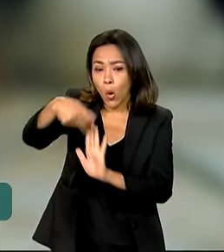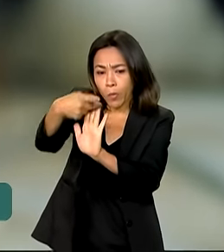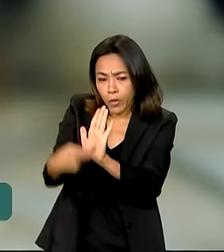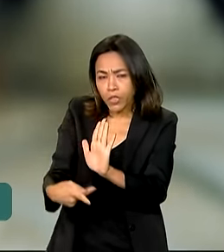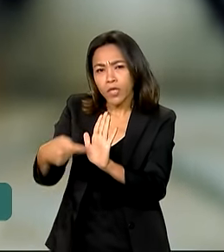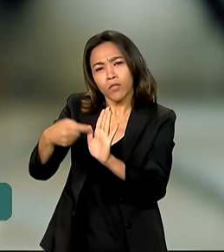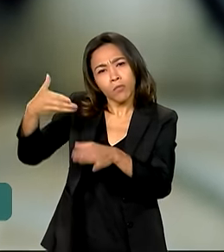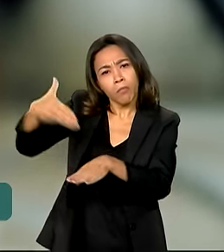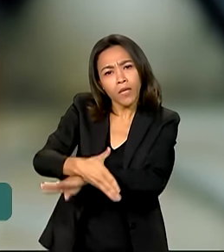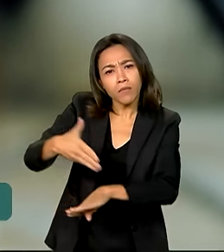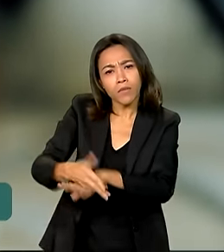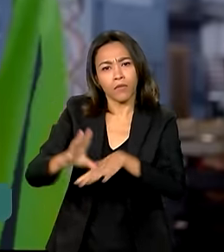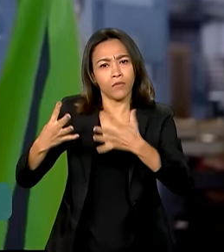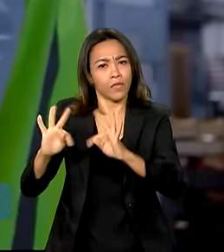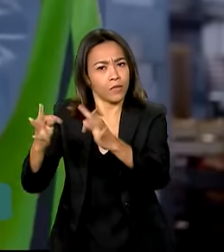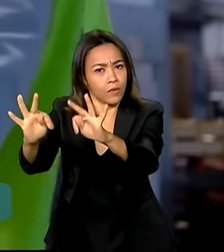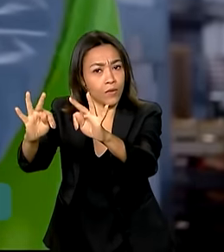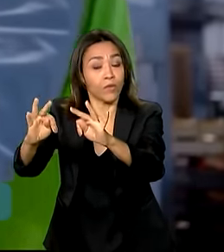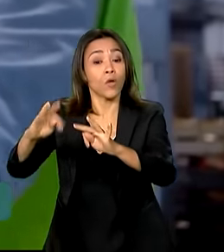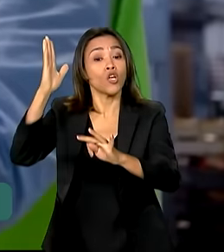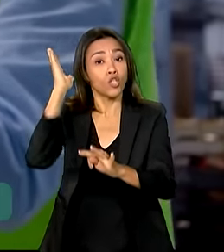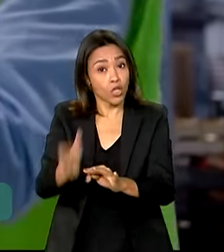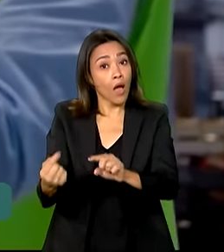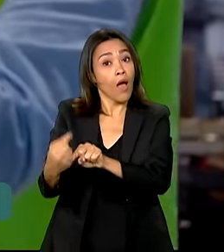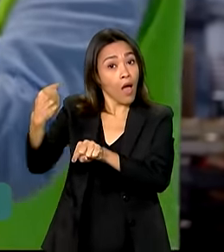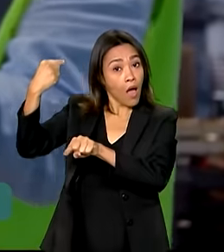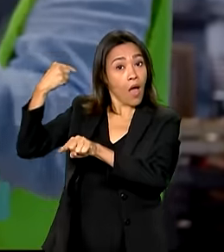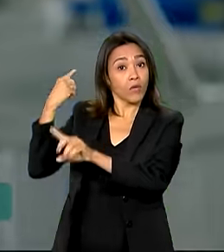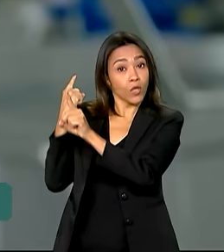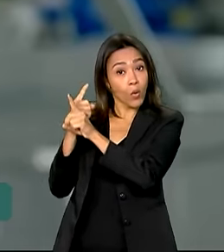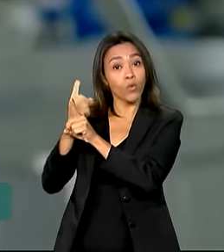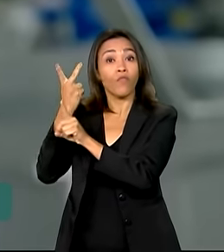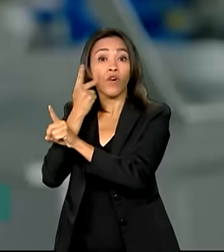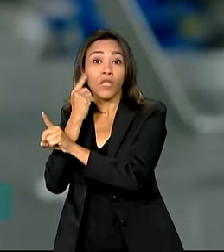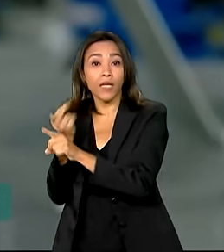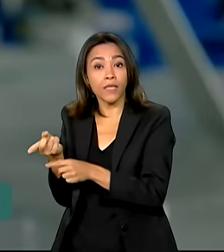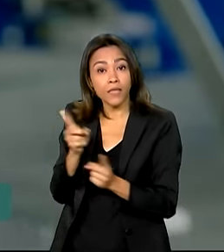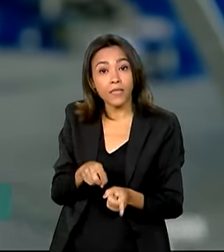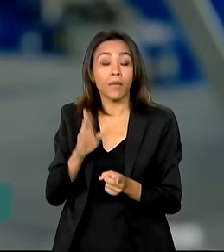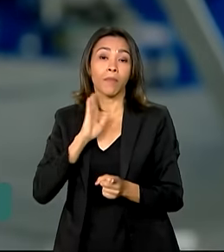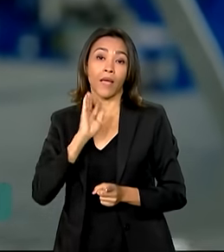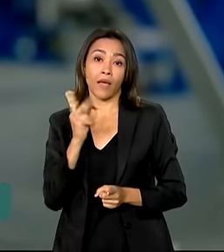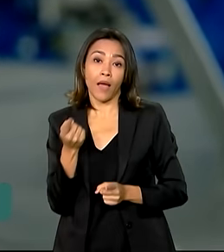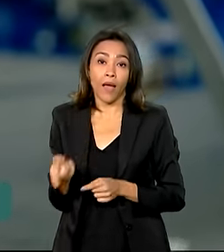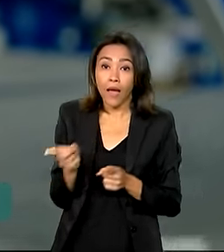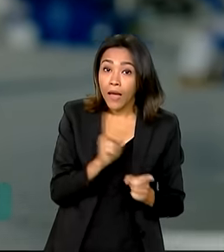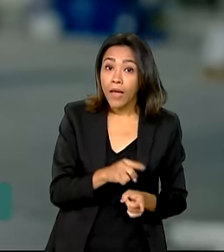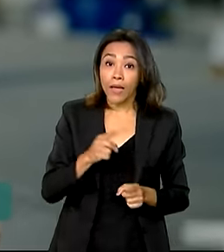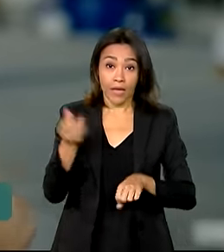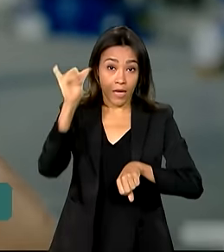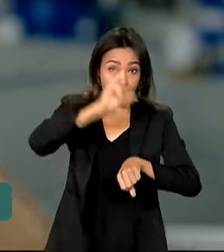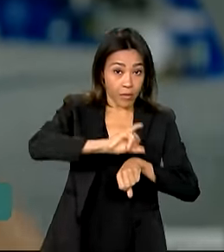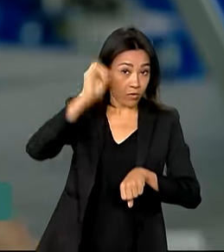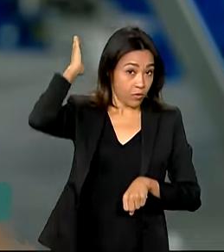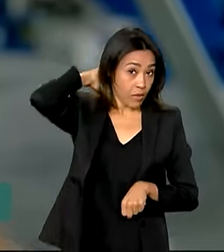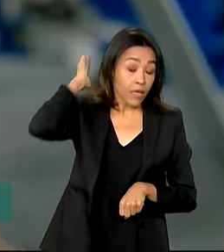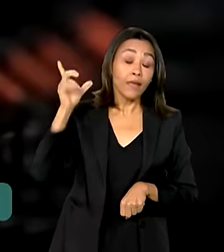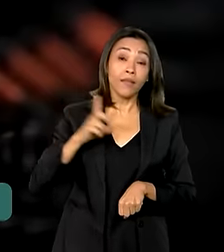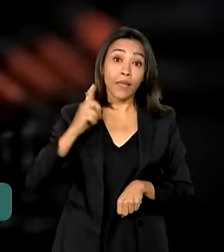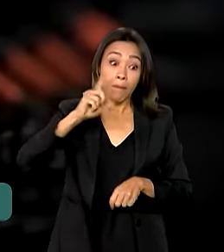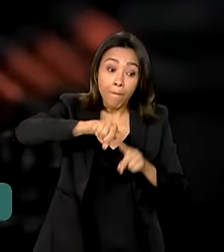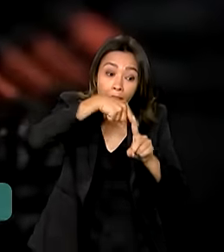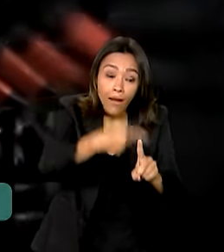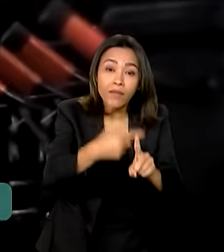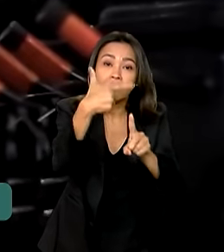digital. Os eventos já ocorreram em Fortaleza, Belo Horizonte e Belém. E já tem mais 27